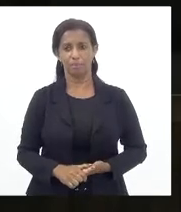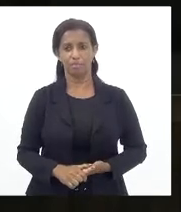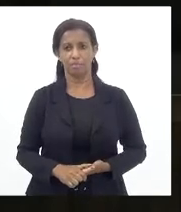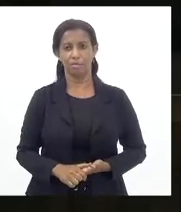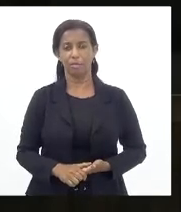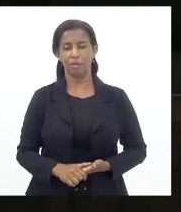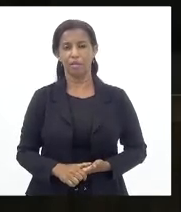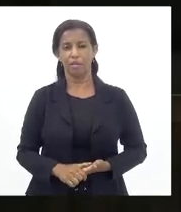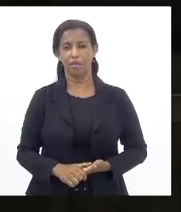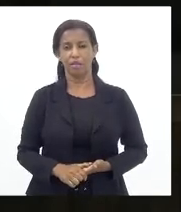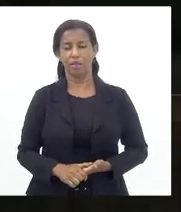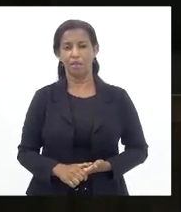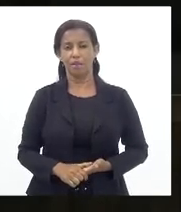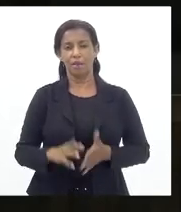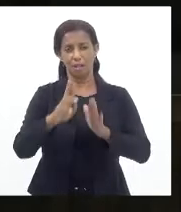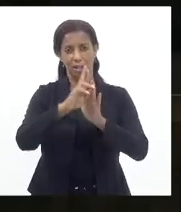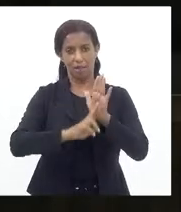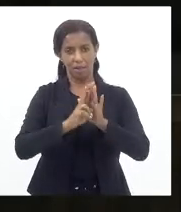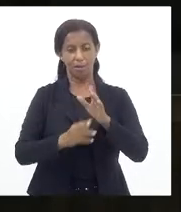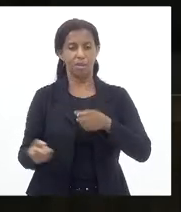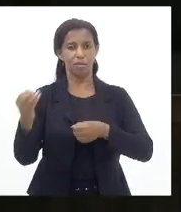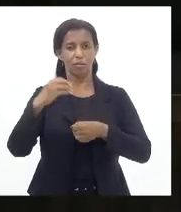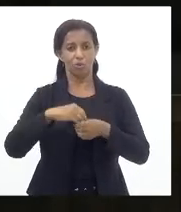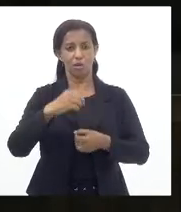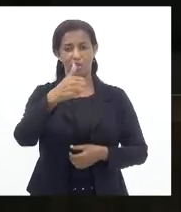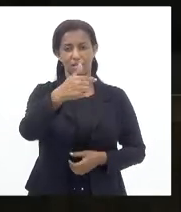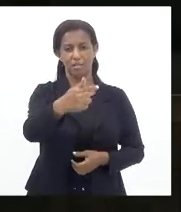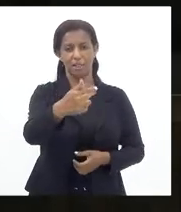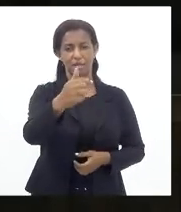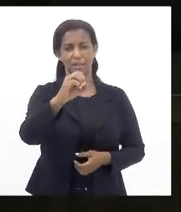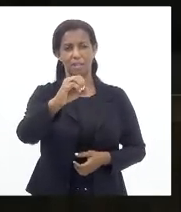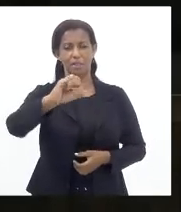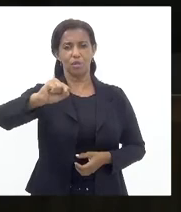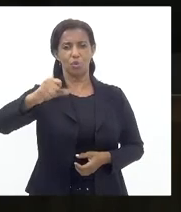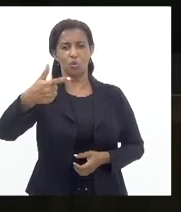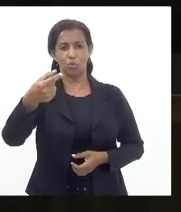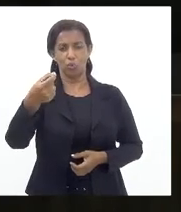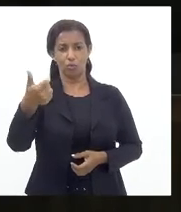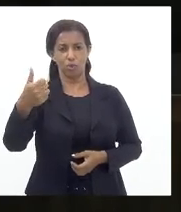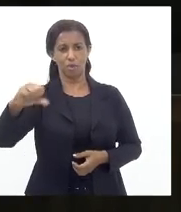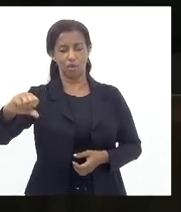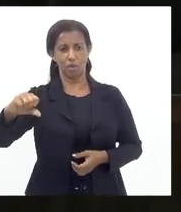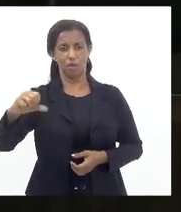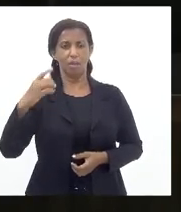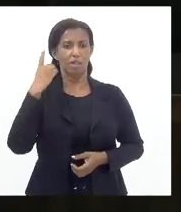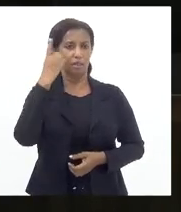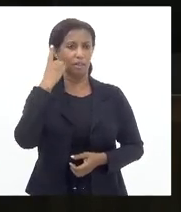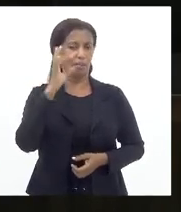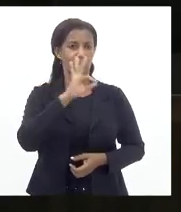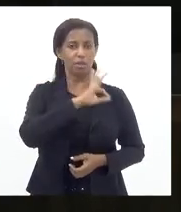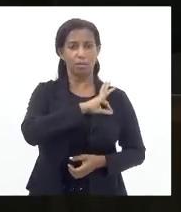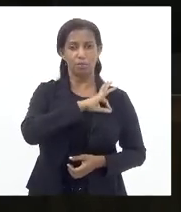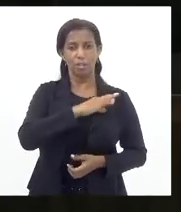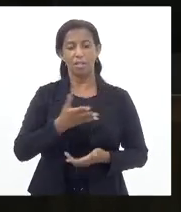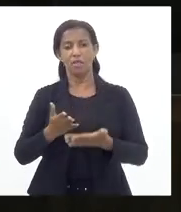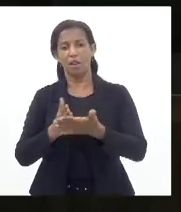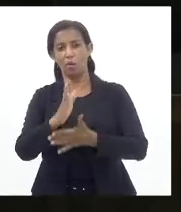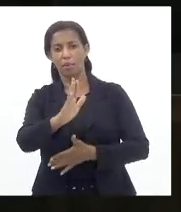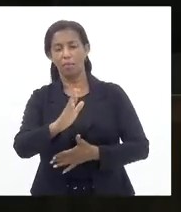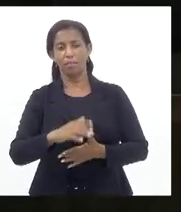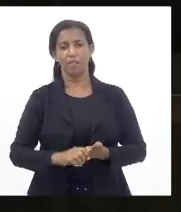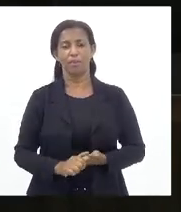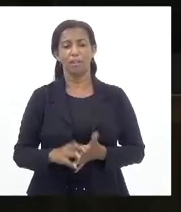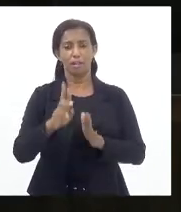Requerimento de inclusão na ordem do dia do projeto 708-2019, da deputada Marta Rocha Senhores que aprovam permanência como estão